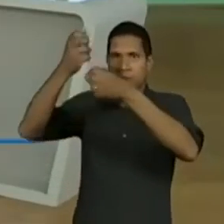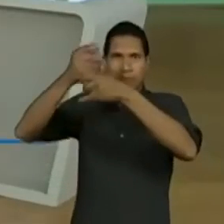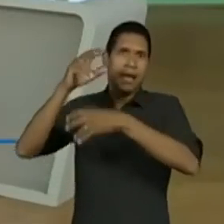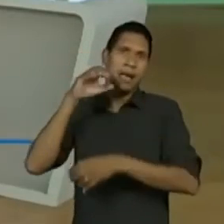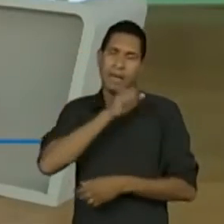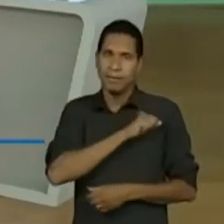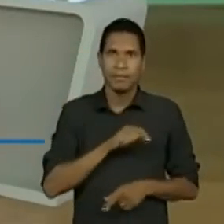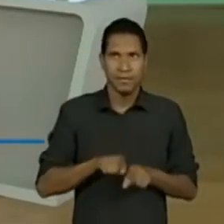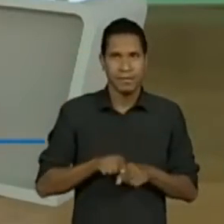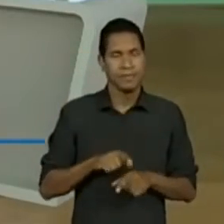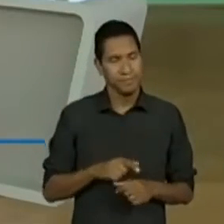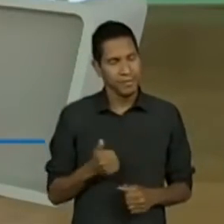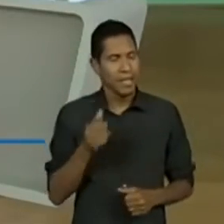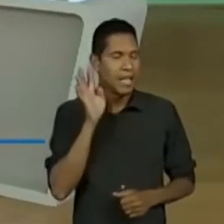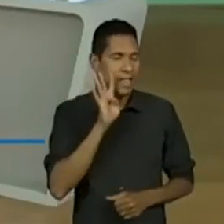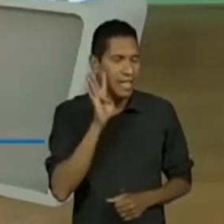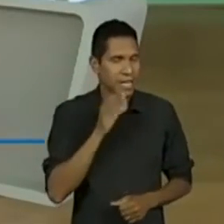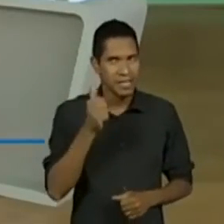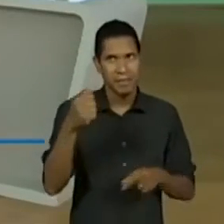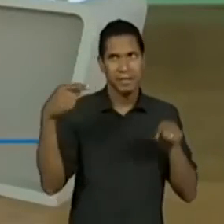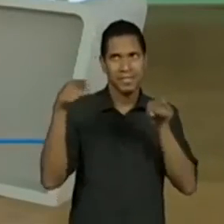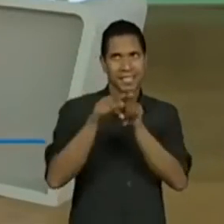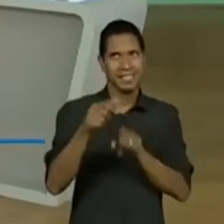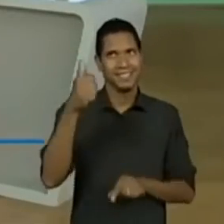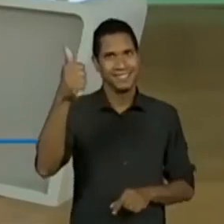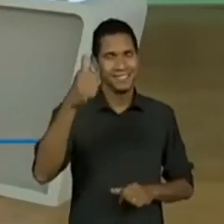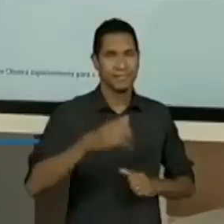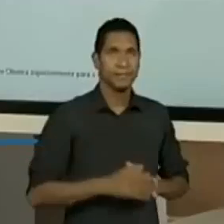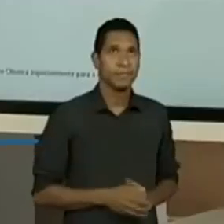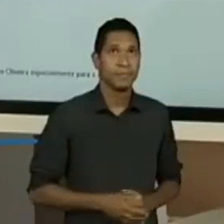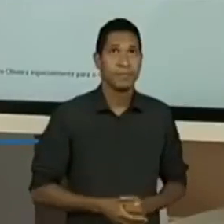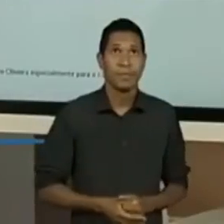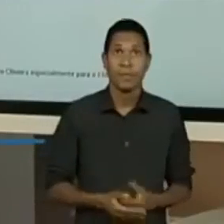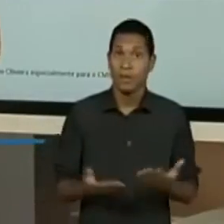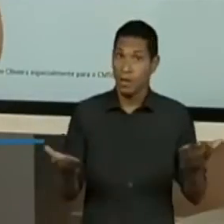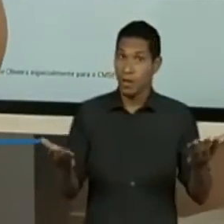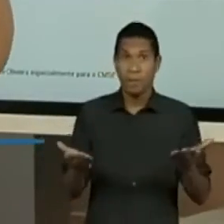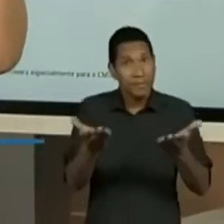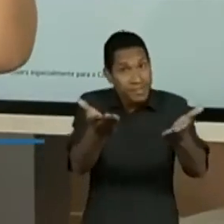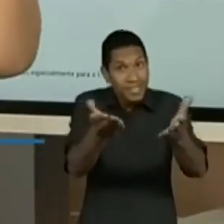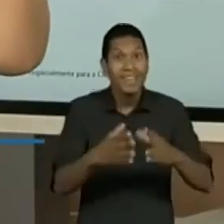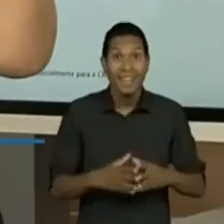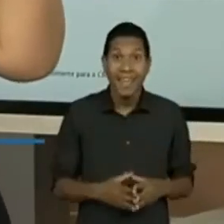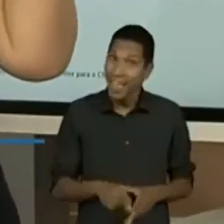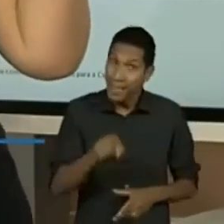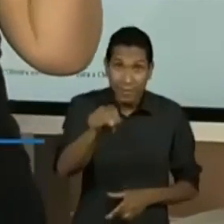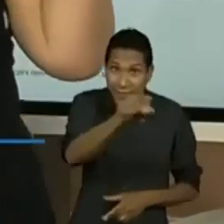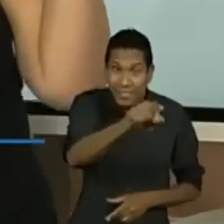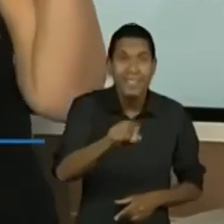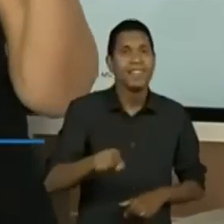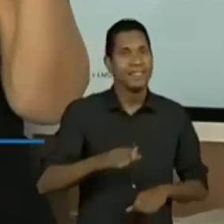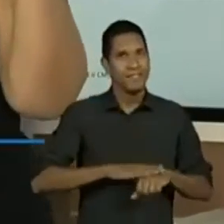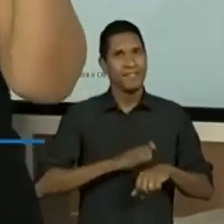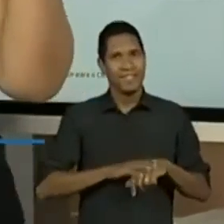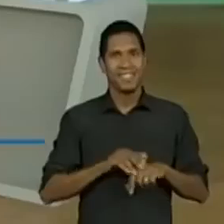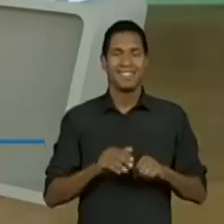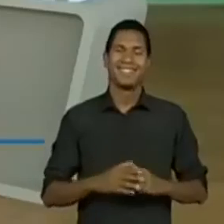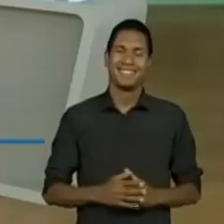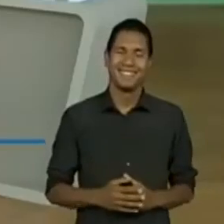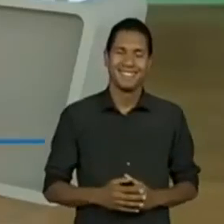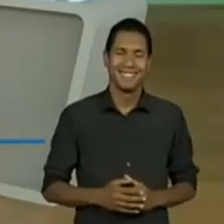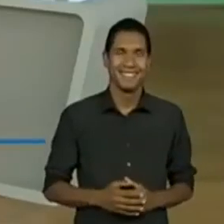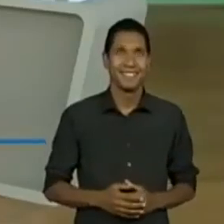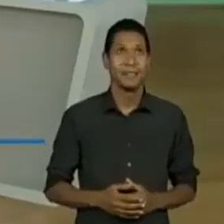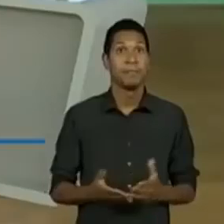última. Mas muito legal essa parceria nossa, hein? Galerinha, ó, é tudo para vocês. Tudo para vocês sempre. Olha